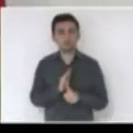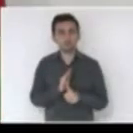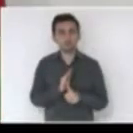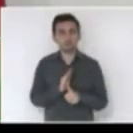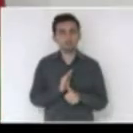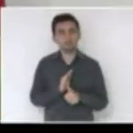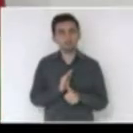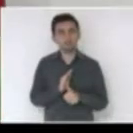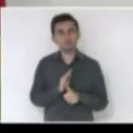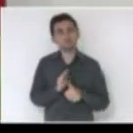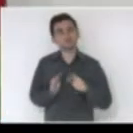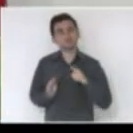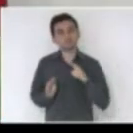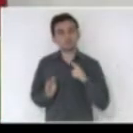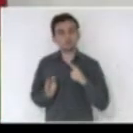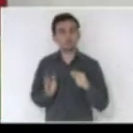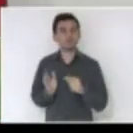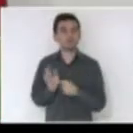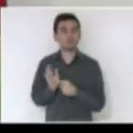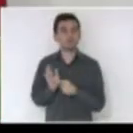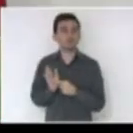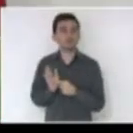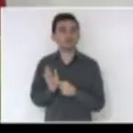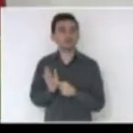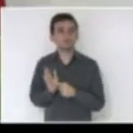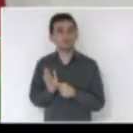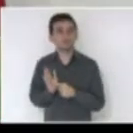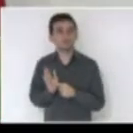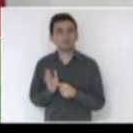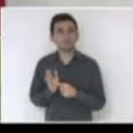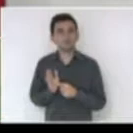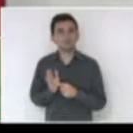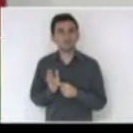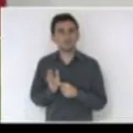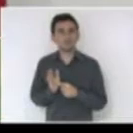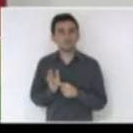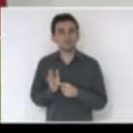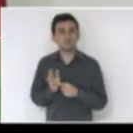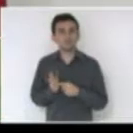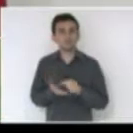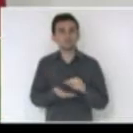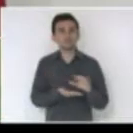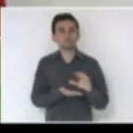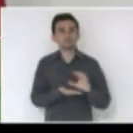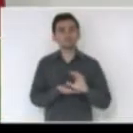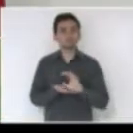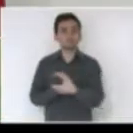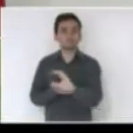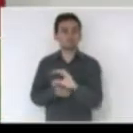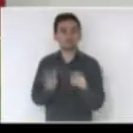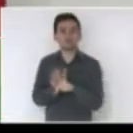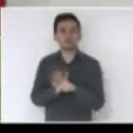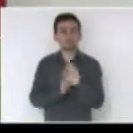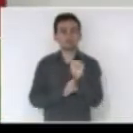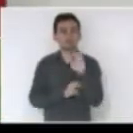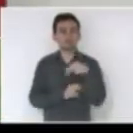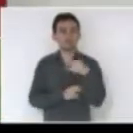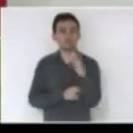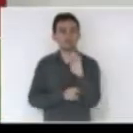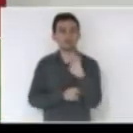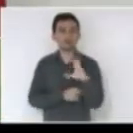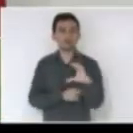nós temos aqui, onde é apontado, recurso do CITEC do Fundo Social. Ora,